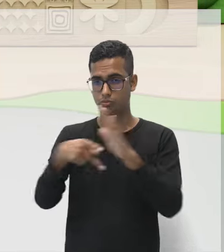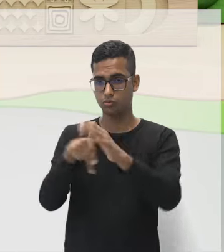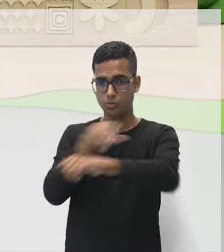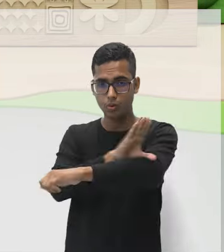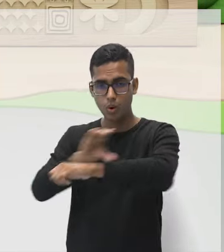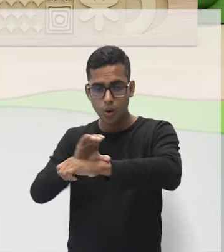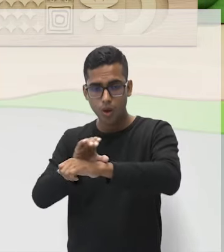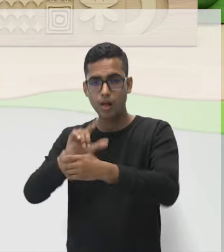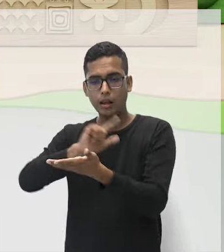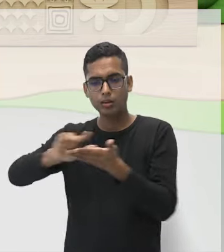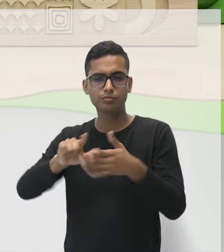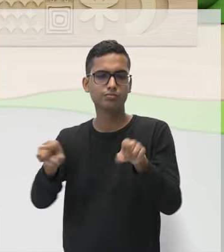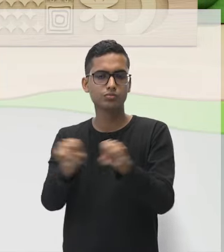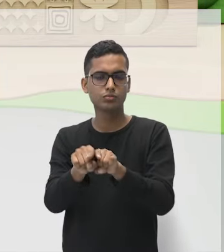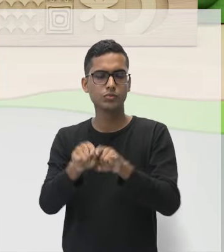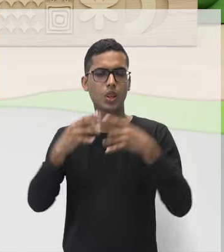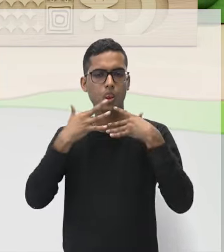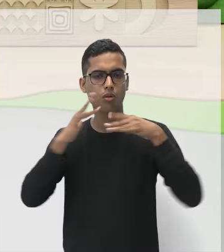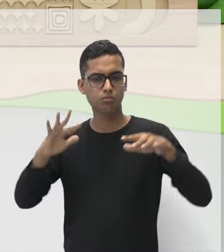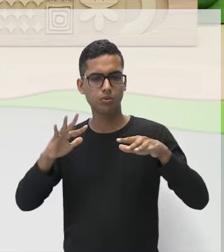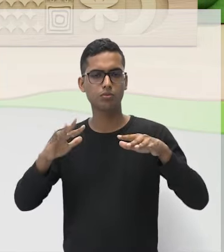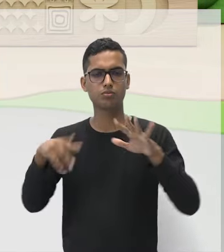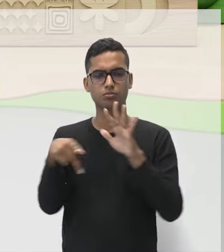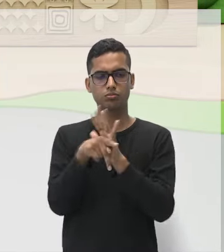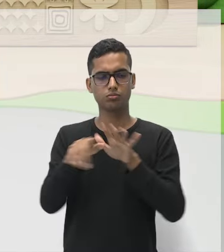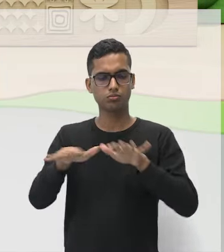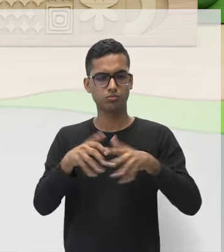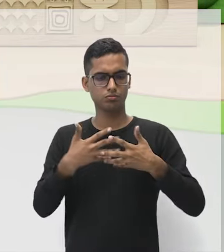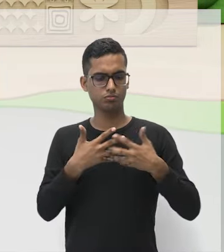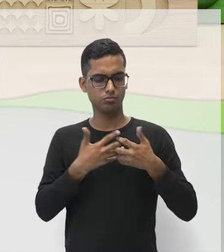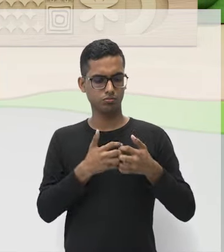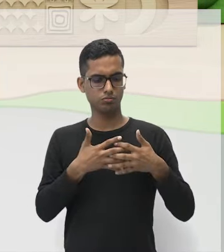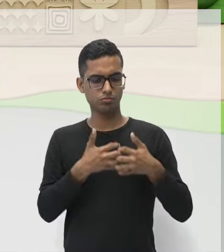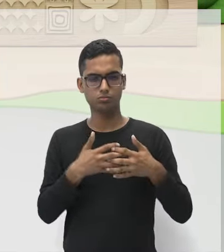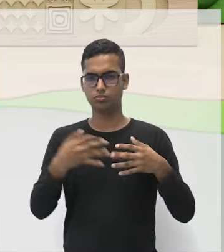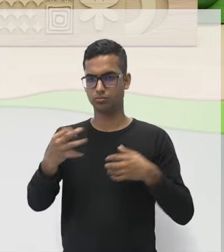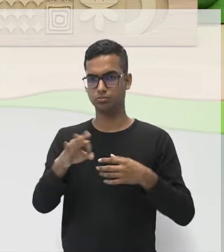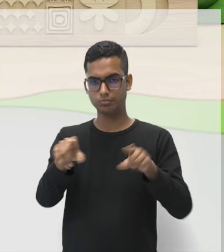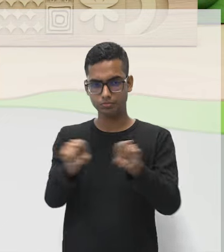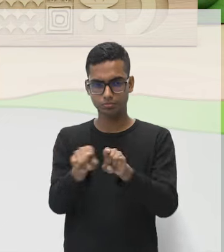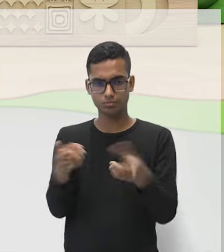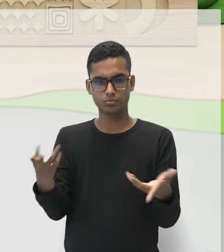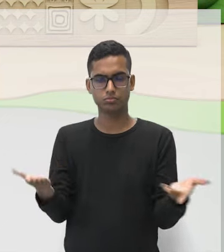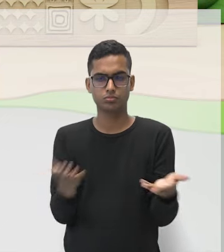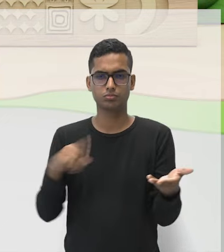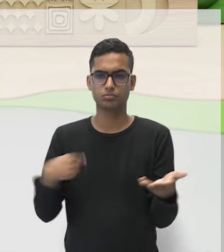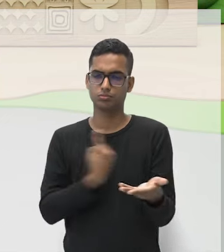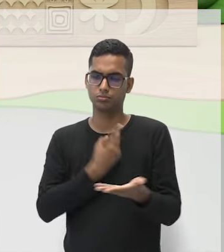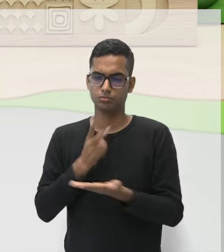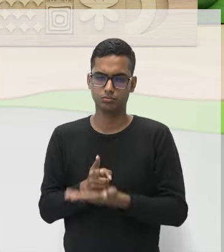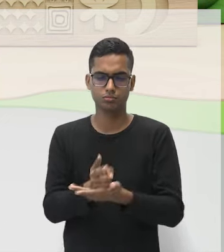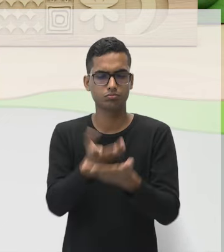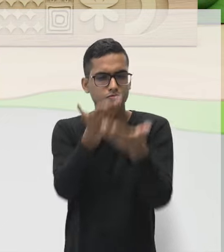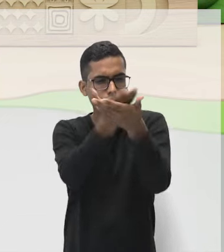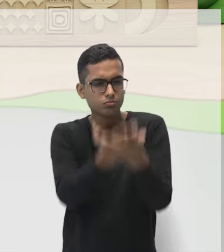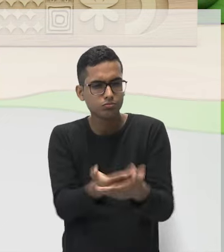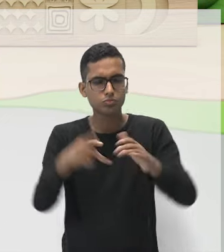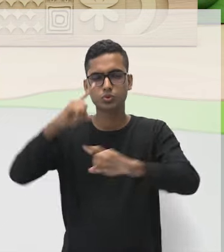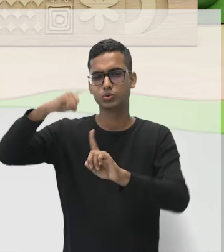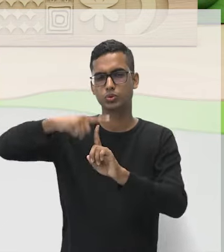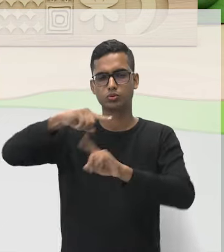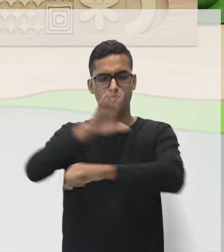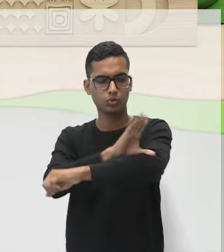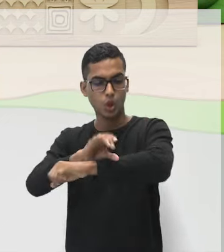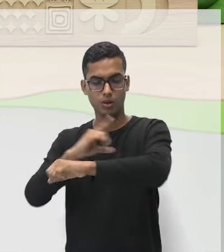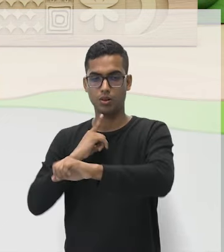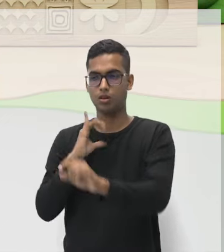Então, vamos dando agora continuidade, depois que você aprendeu aí quais são os tipos de músculos que nós